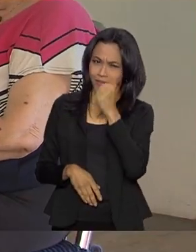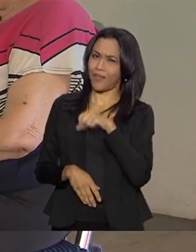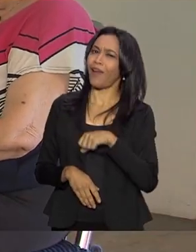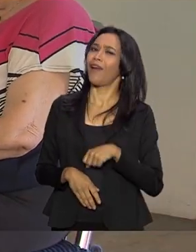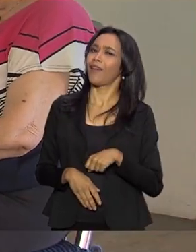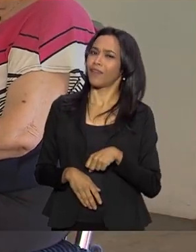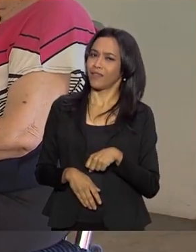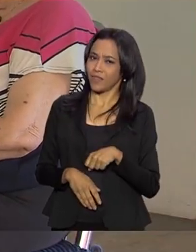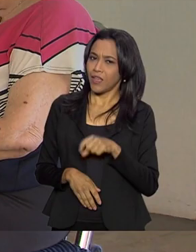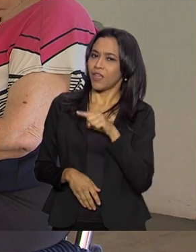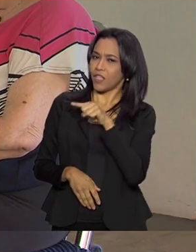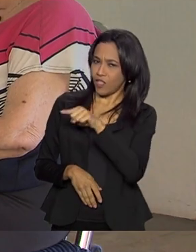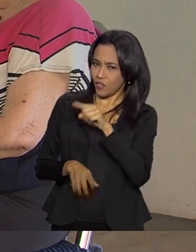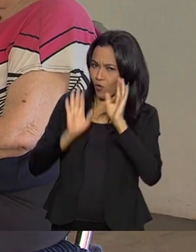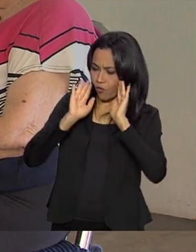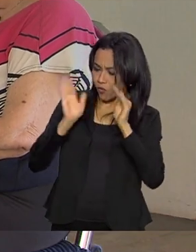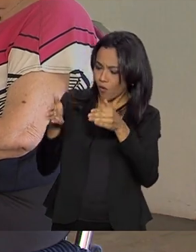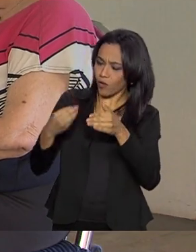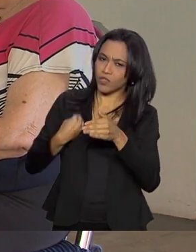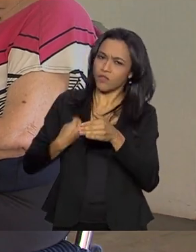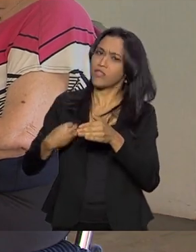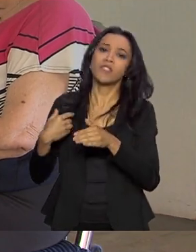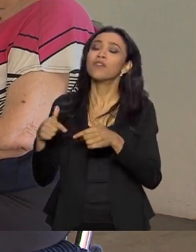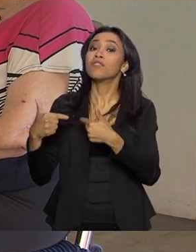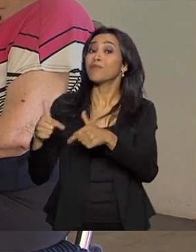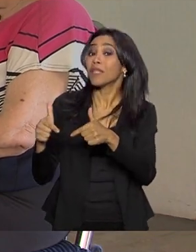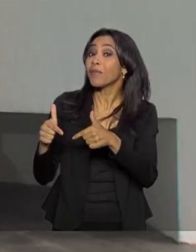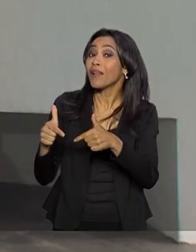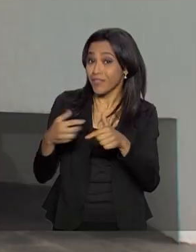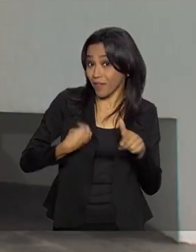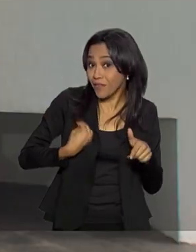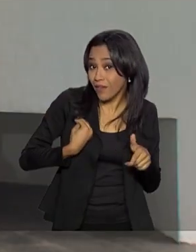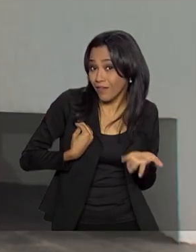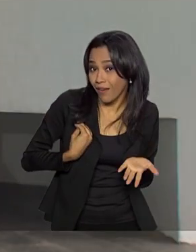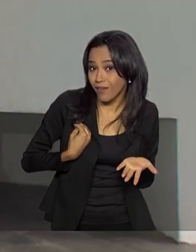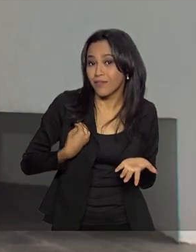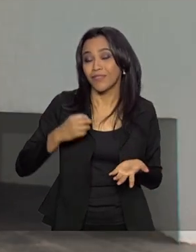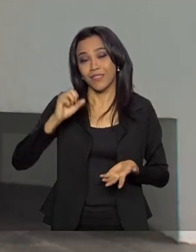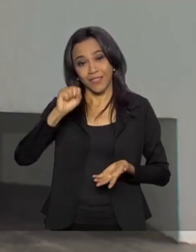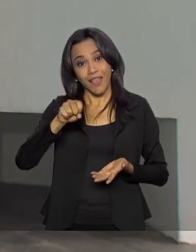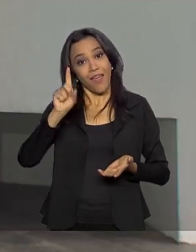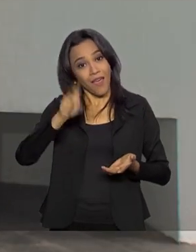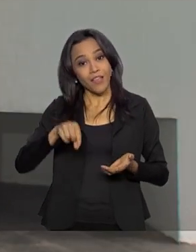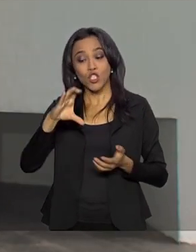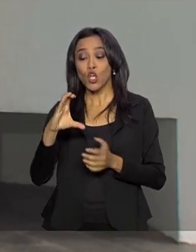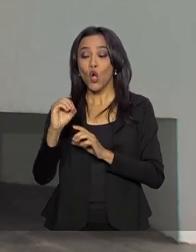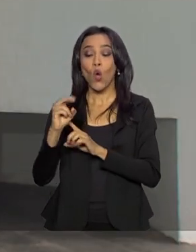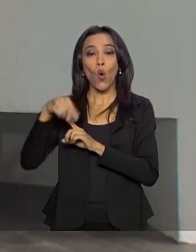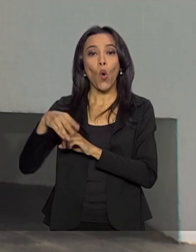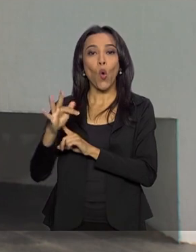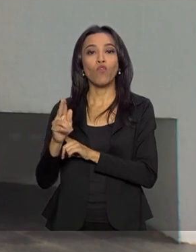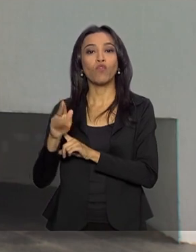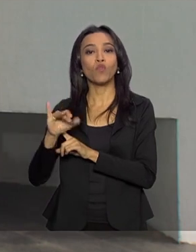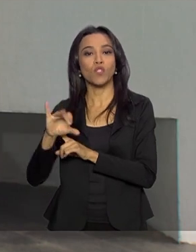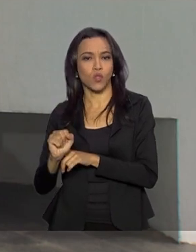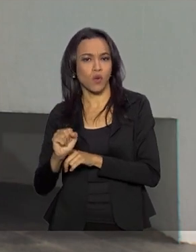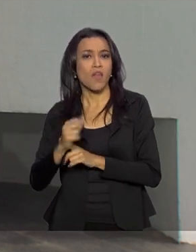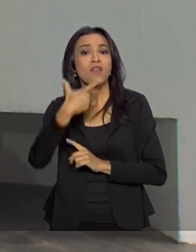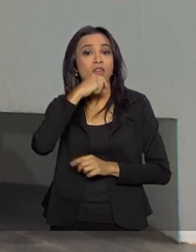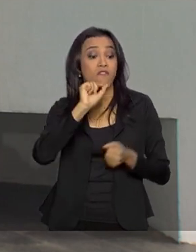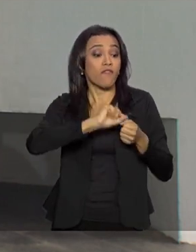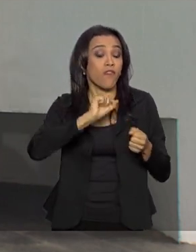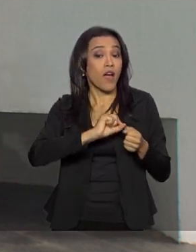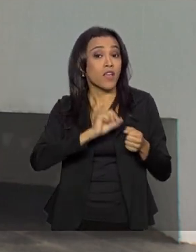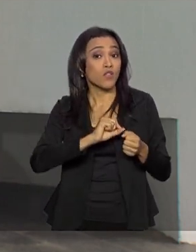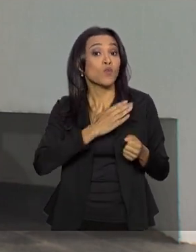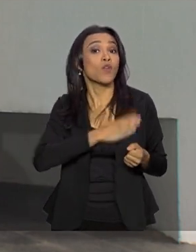foco de vida você não está nem trabalhando, você está vivendo, né? É um ditado de Confúcio, quem faz o que gosta